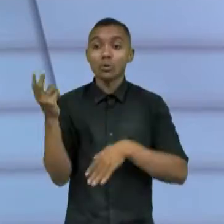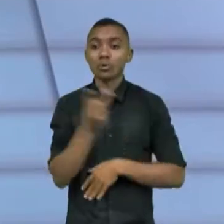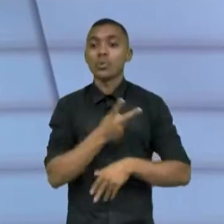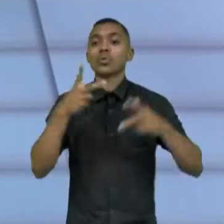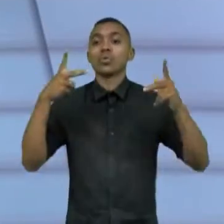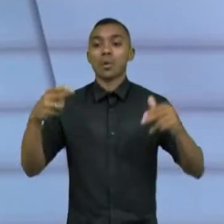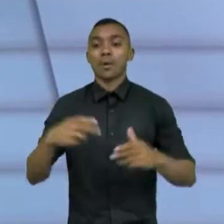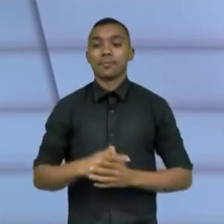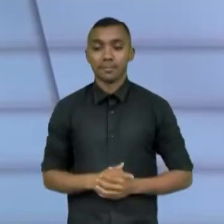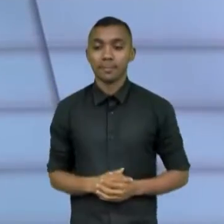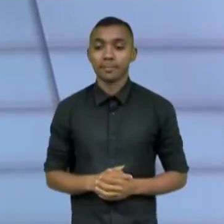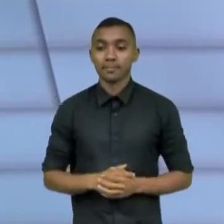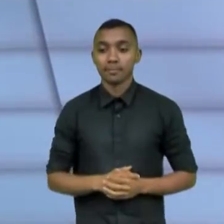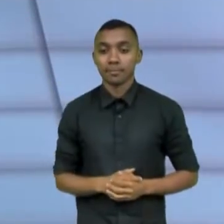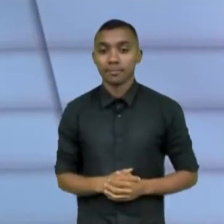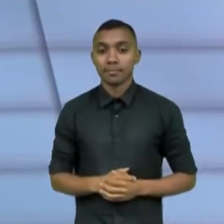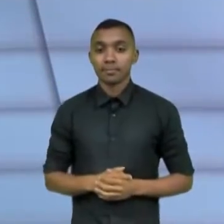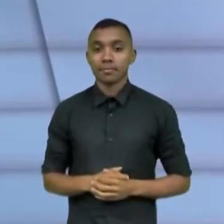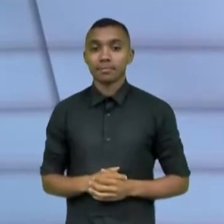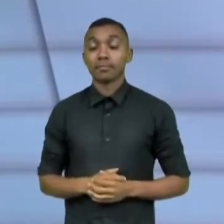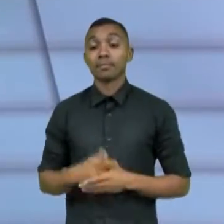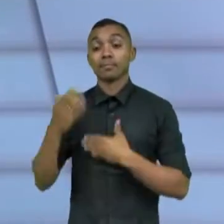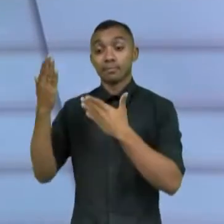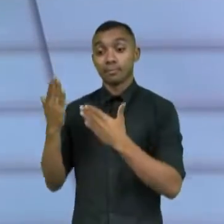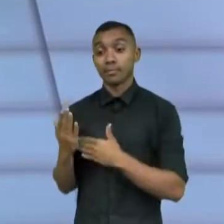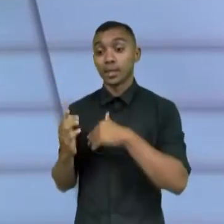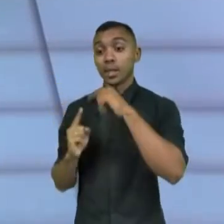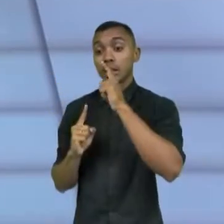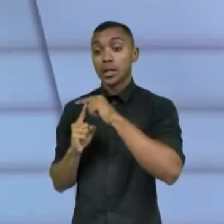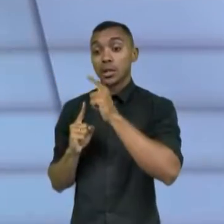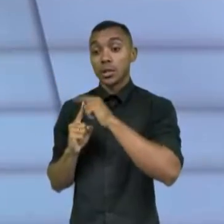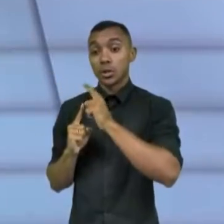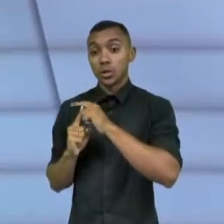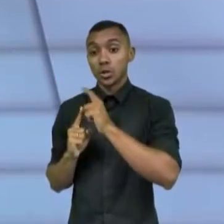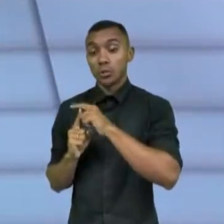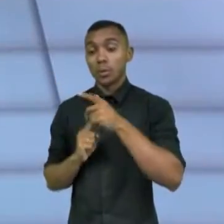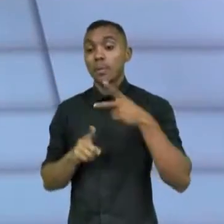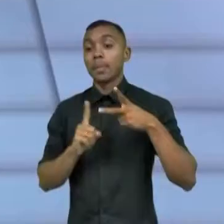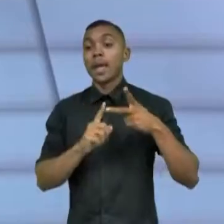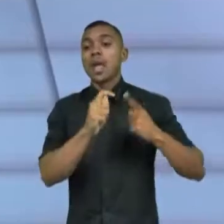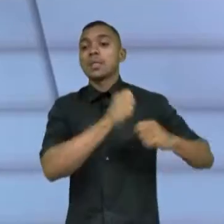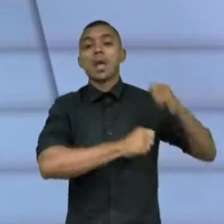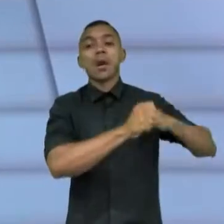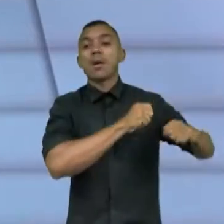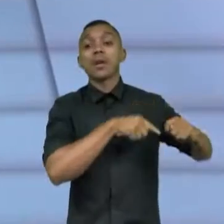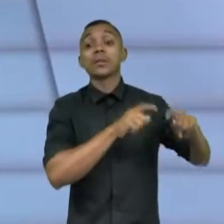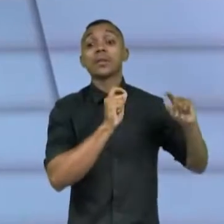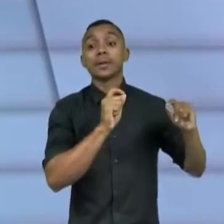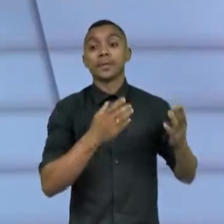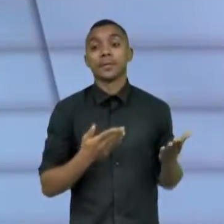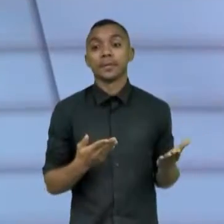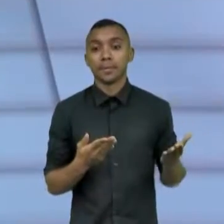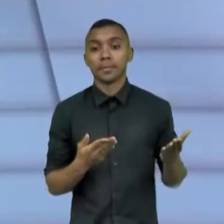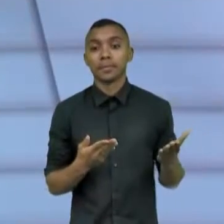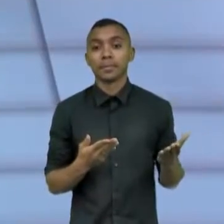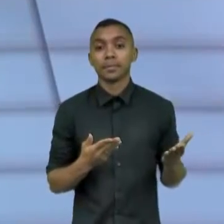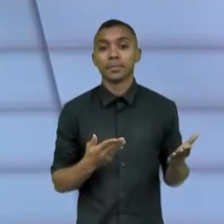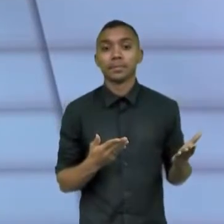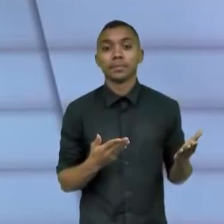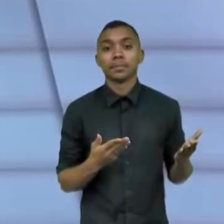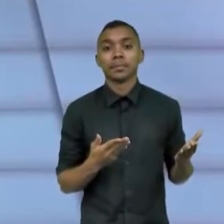é a grande distinção entre esse modelo de negócio e um negócio que, por exemplo, implementa